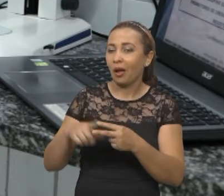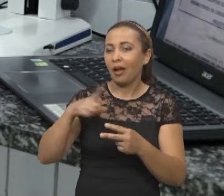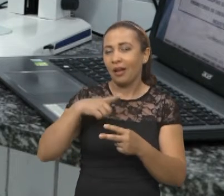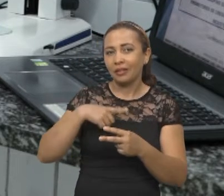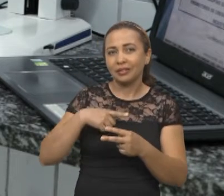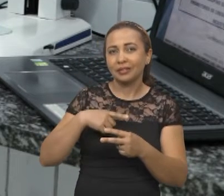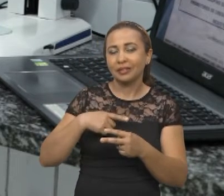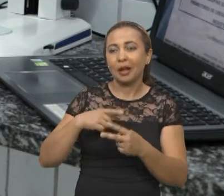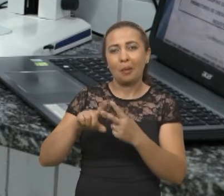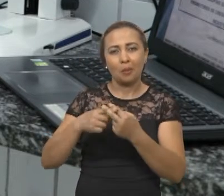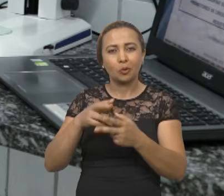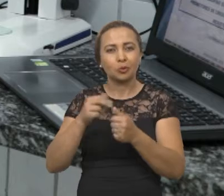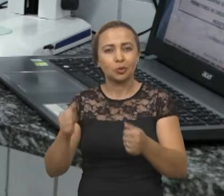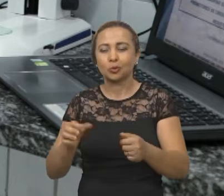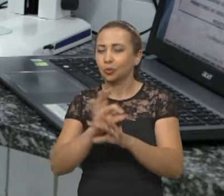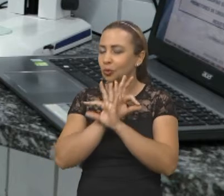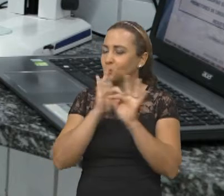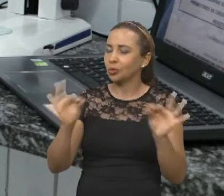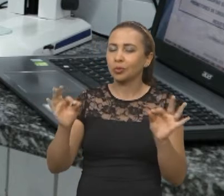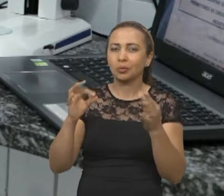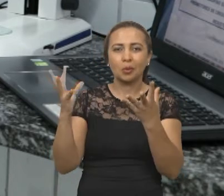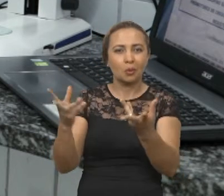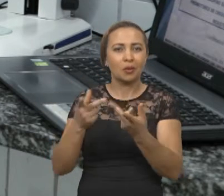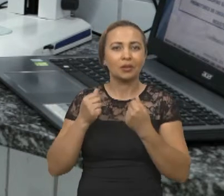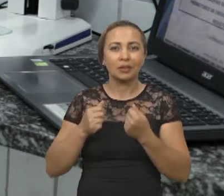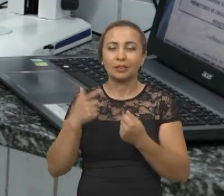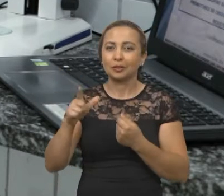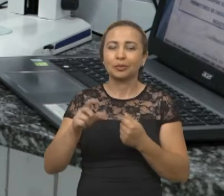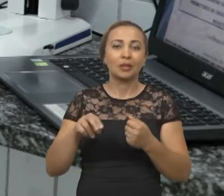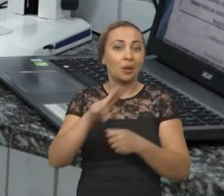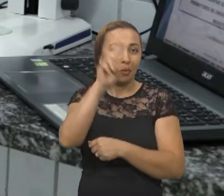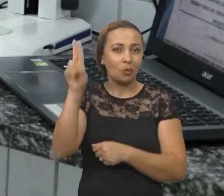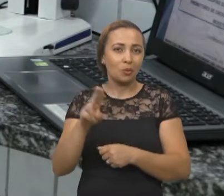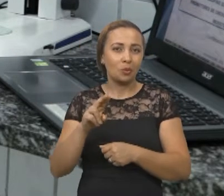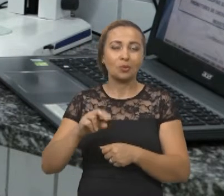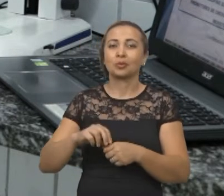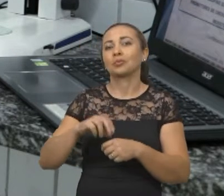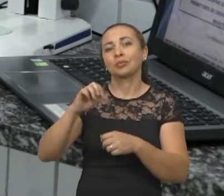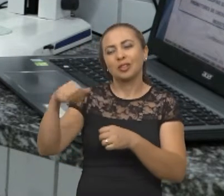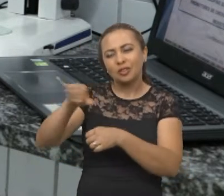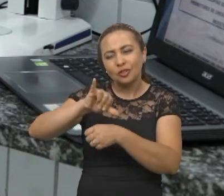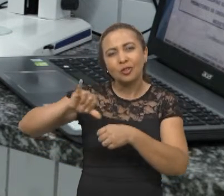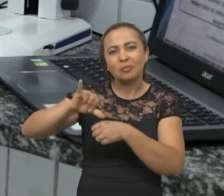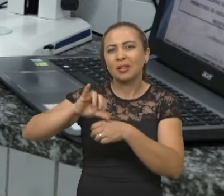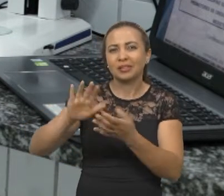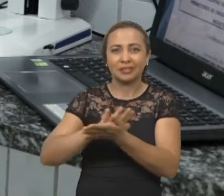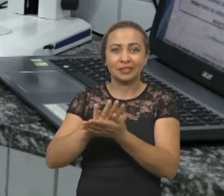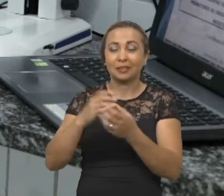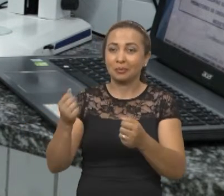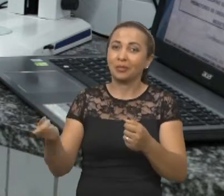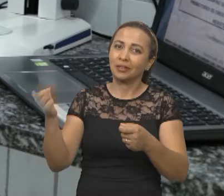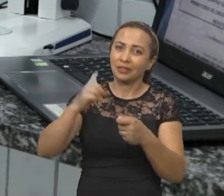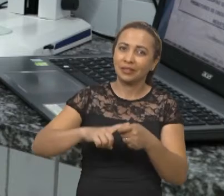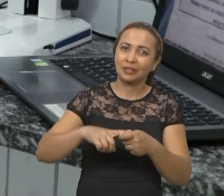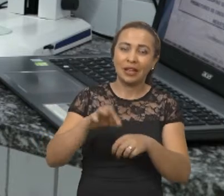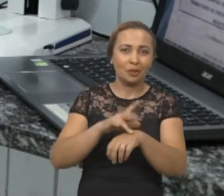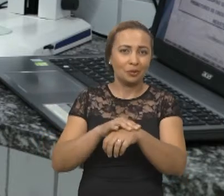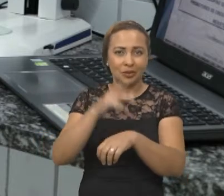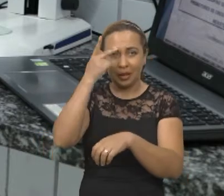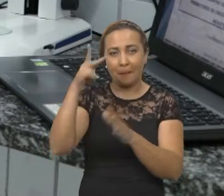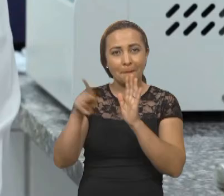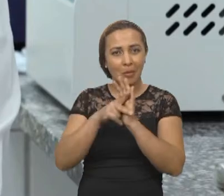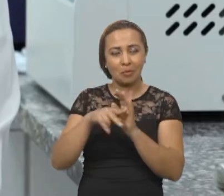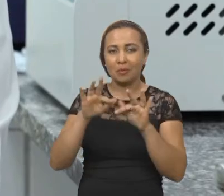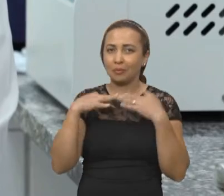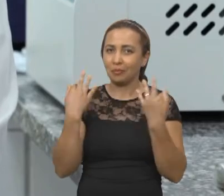boa qualidade e sem uso de água tóxico pode trazer toxicidade pode trazer doenças ao próprio agricultor.